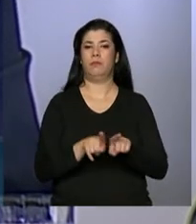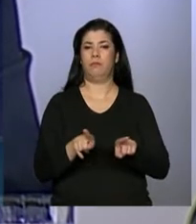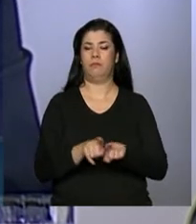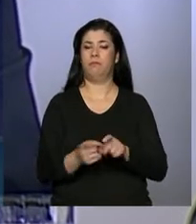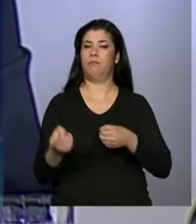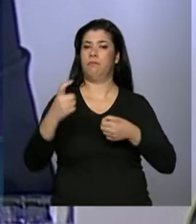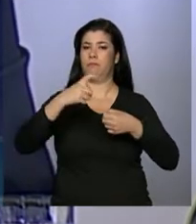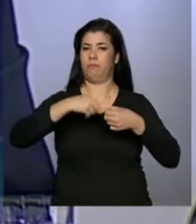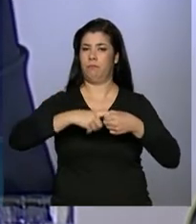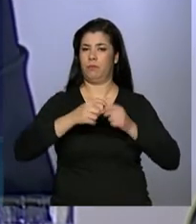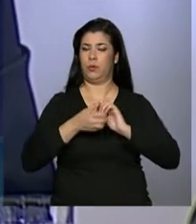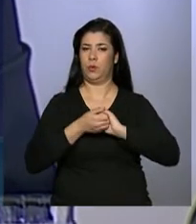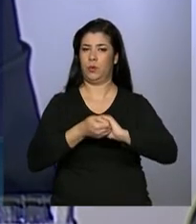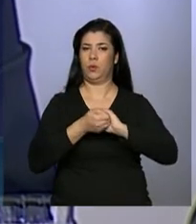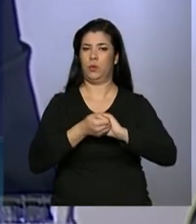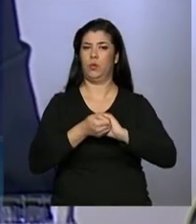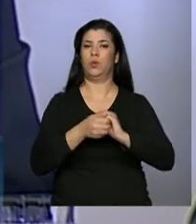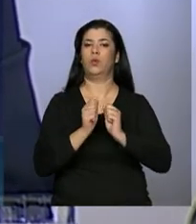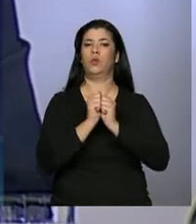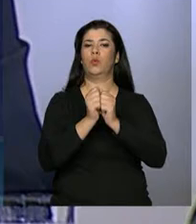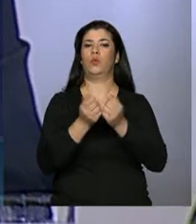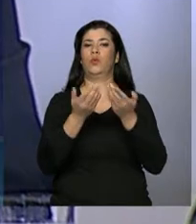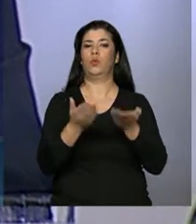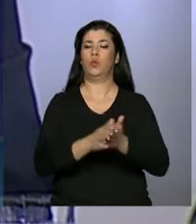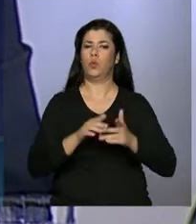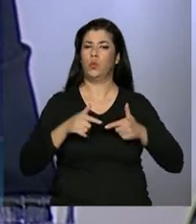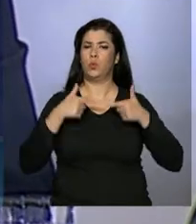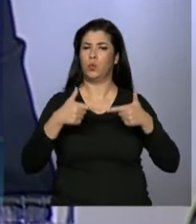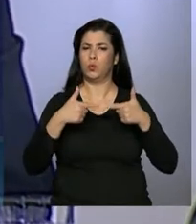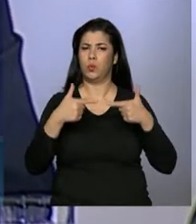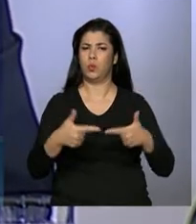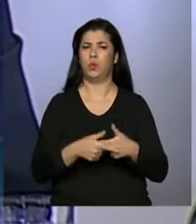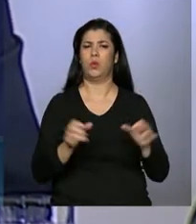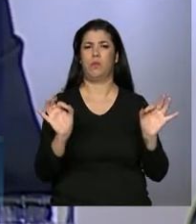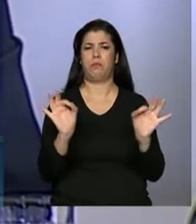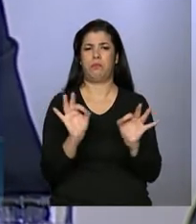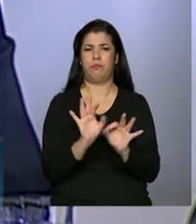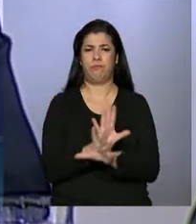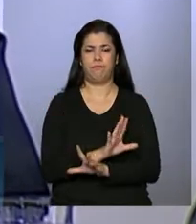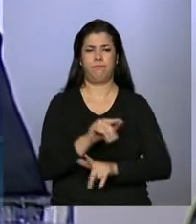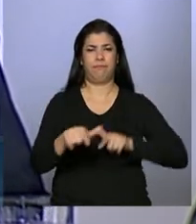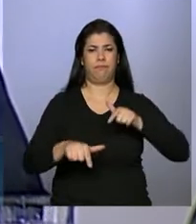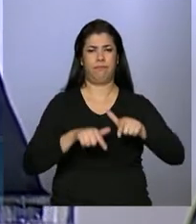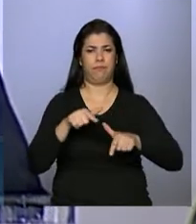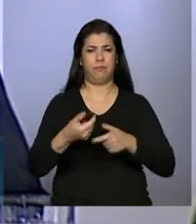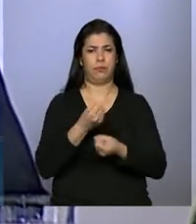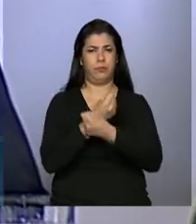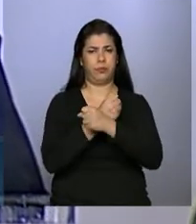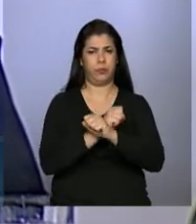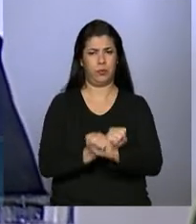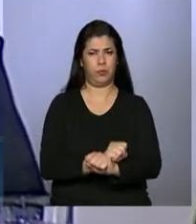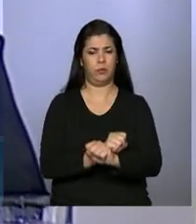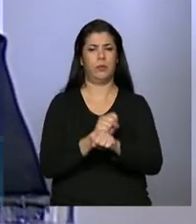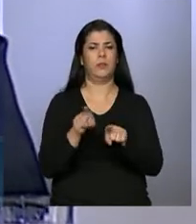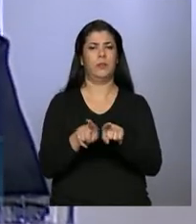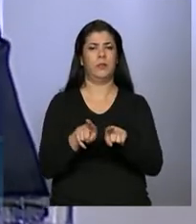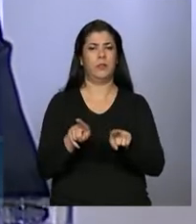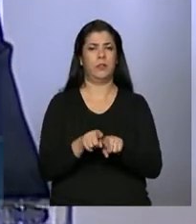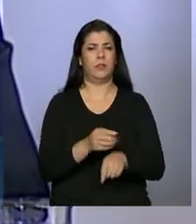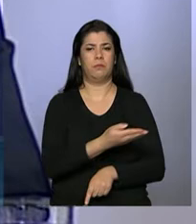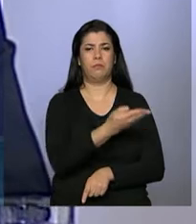importantes no combate ao trabalho escravo. as entidades da sociedade civil,